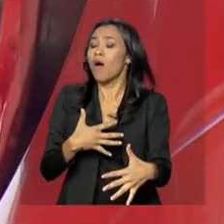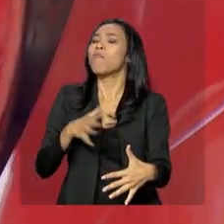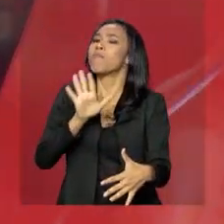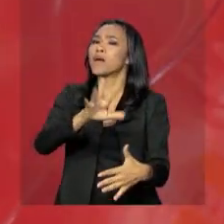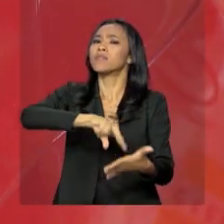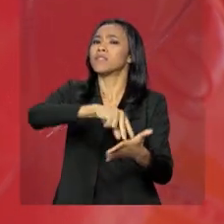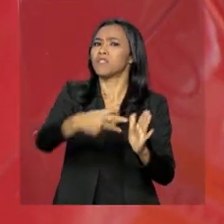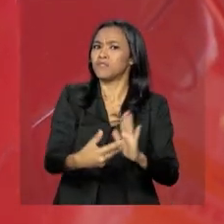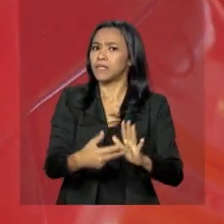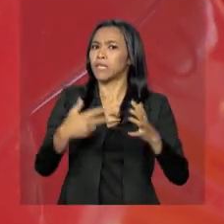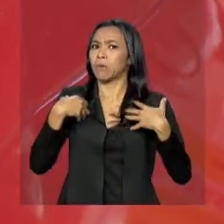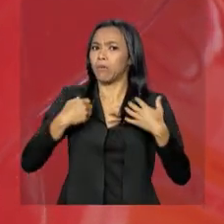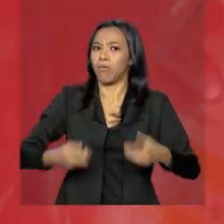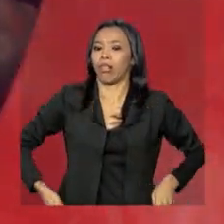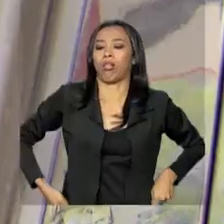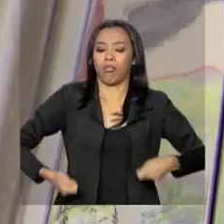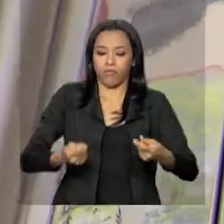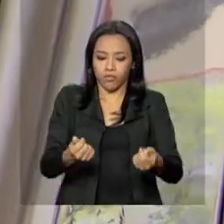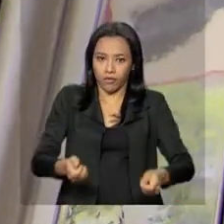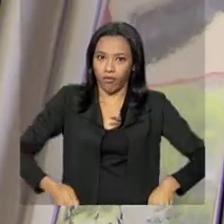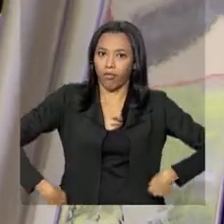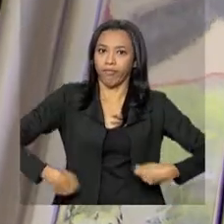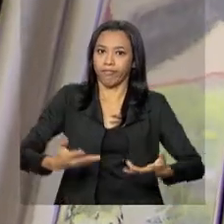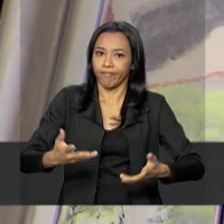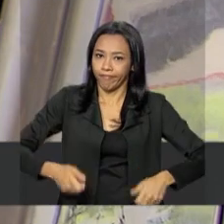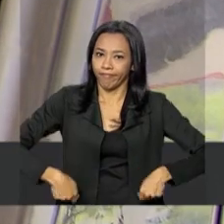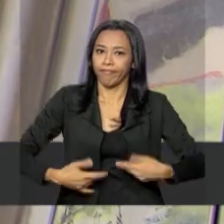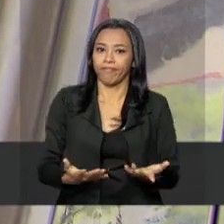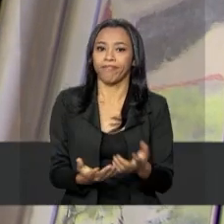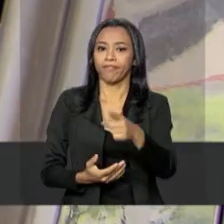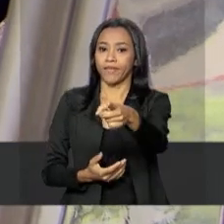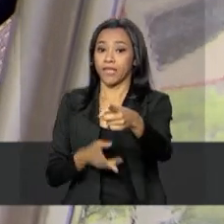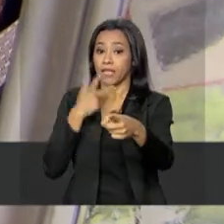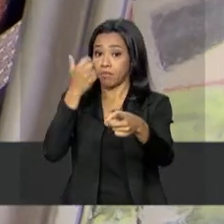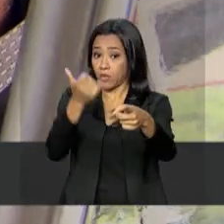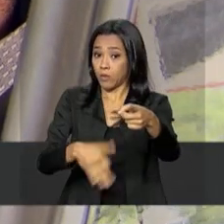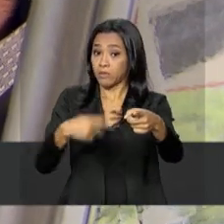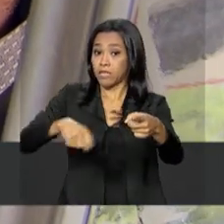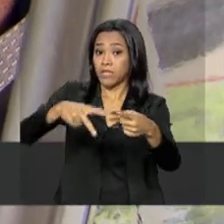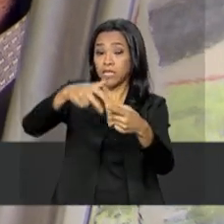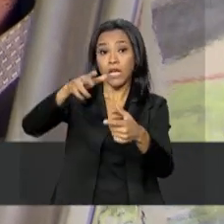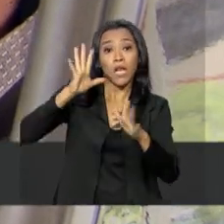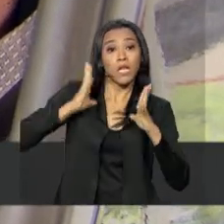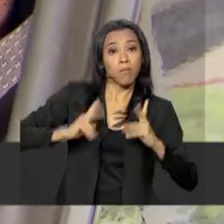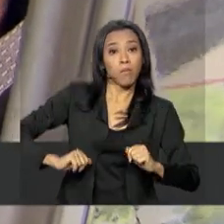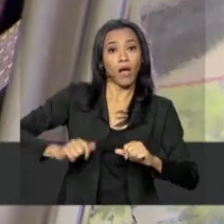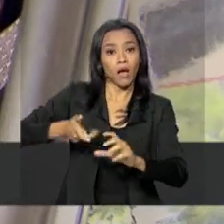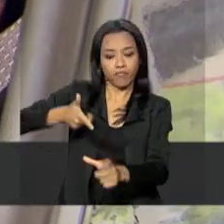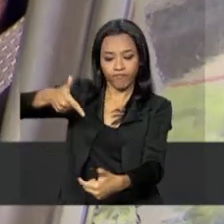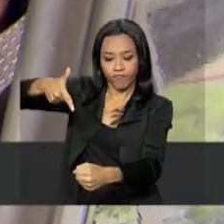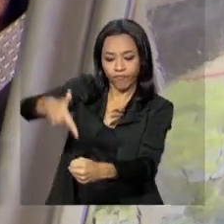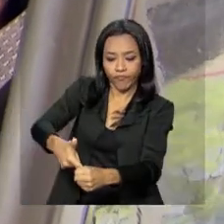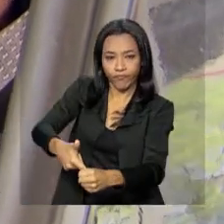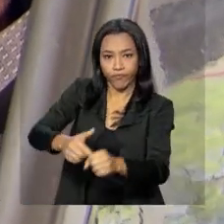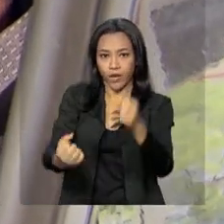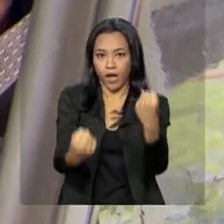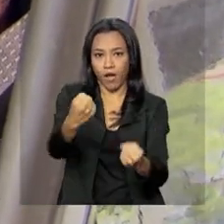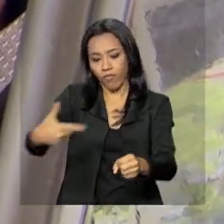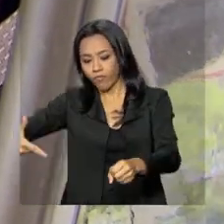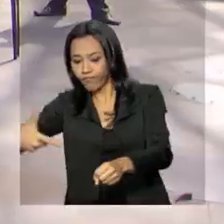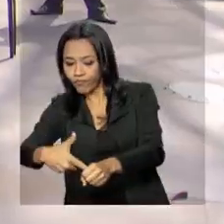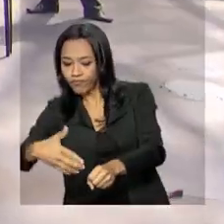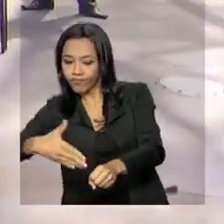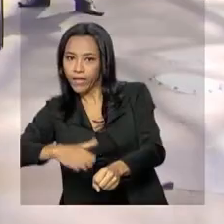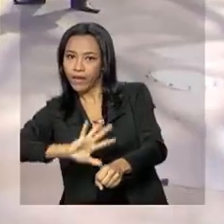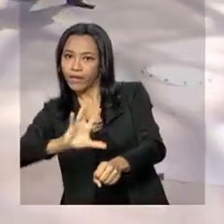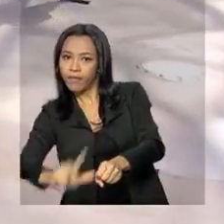significa uma despesa extra. Tive que fazer uma limpeza de bico, essas coisas simples assim, mas nada é demais, mas é